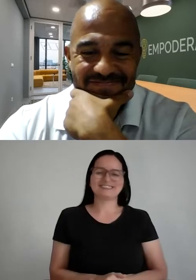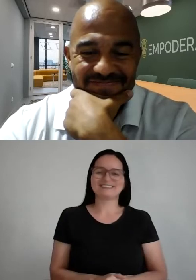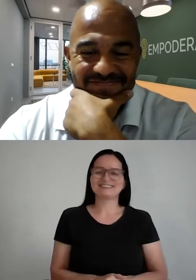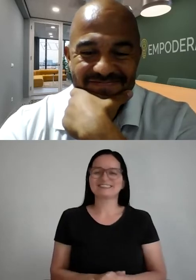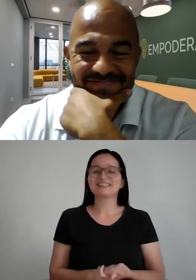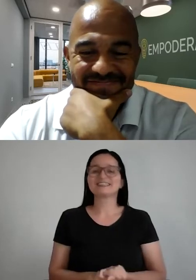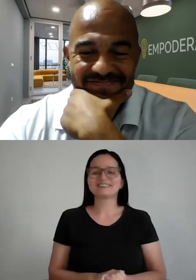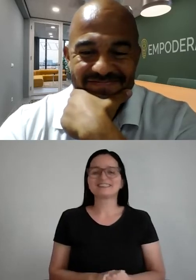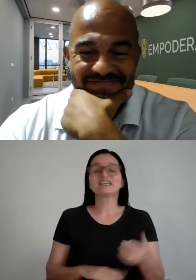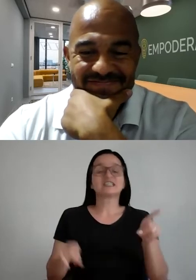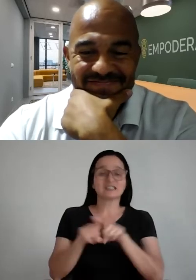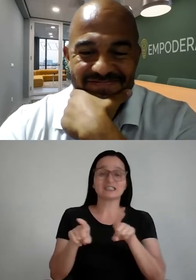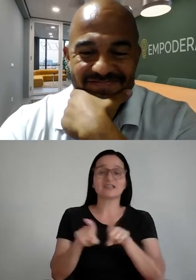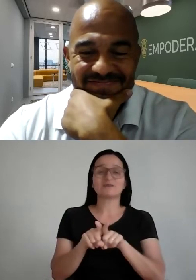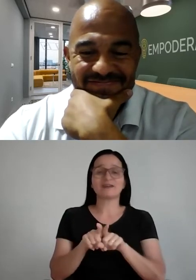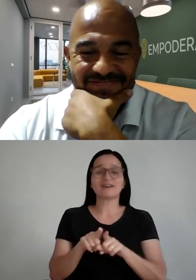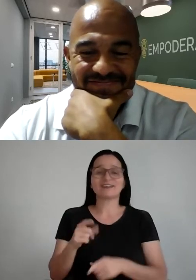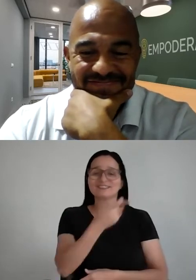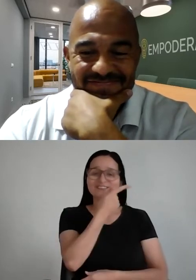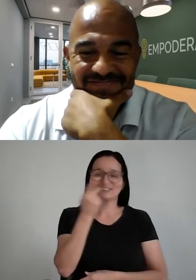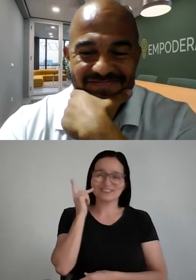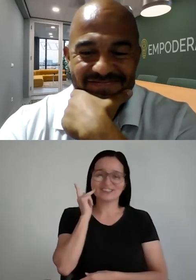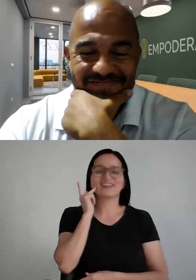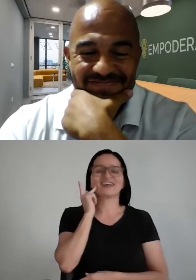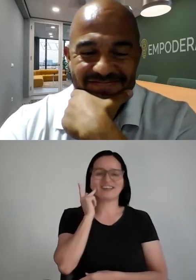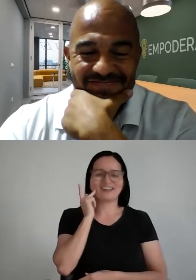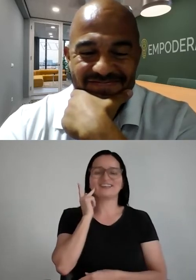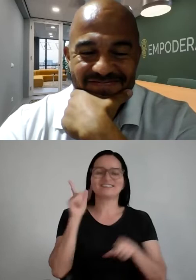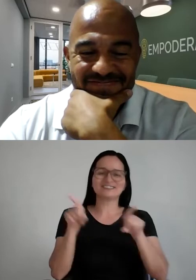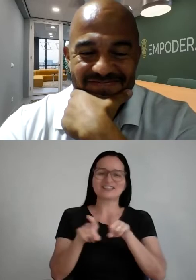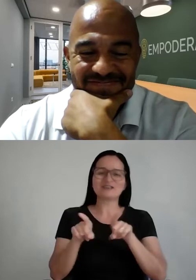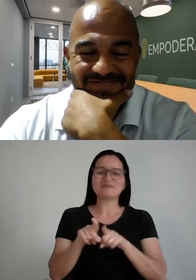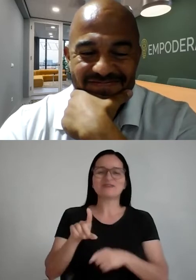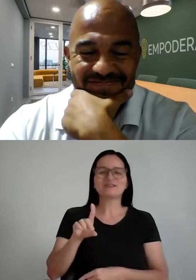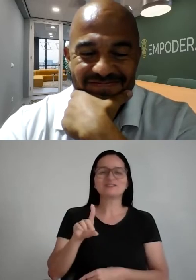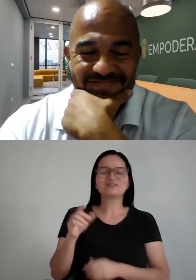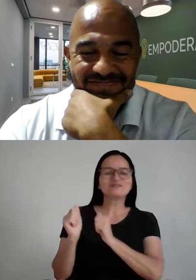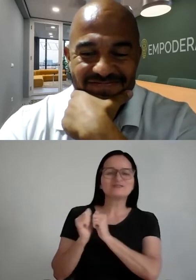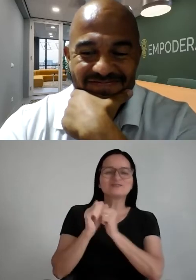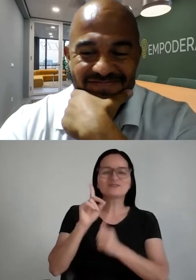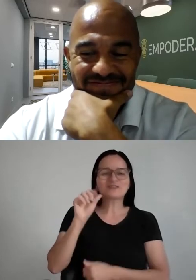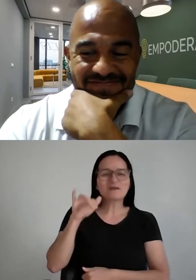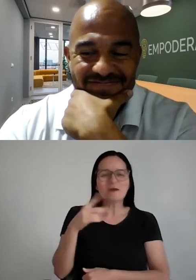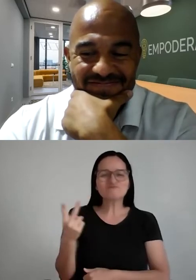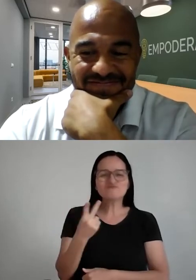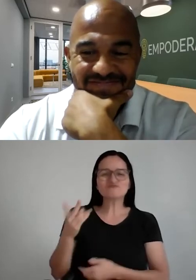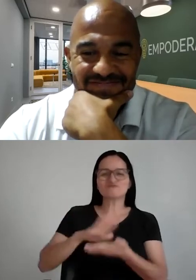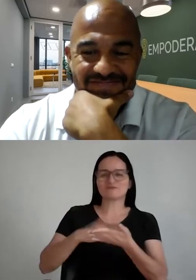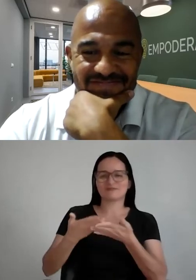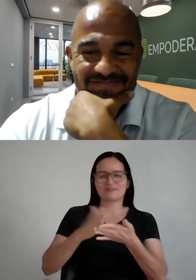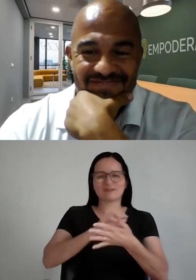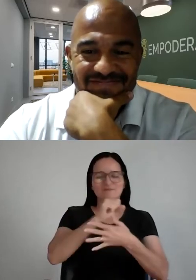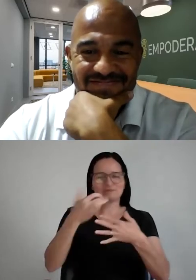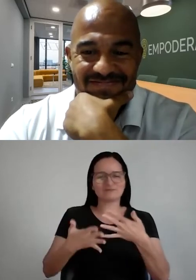Imagina, e a nossa querida Kelly, né, Kelly e Damião, que estão nos apoiando aí para tornar o nosso evento mais